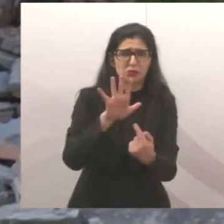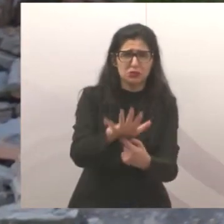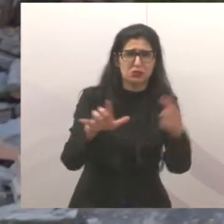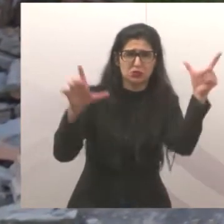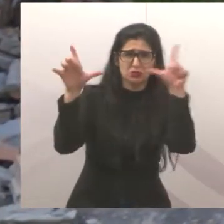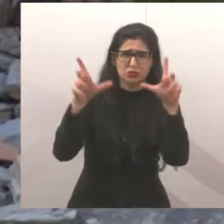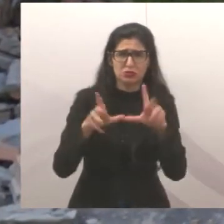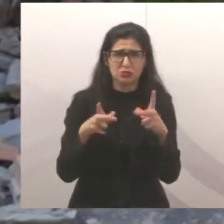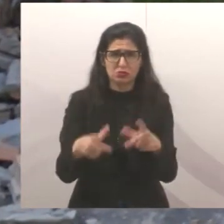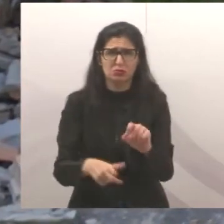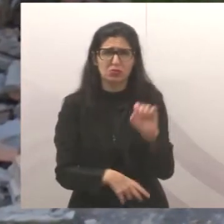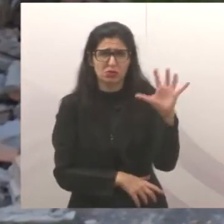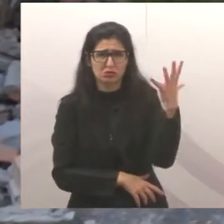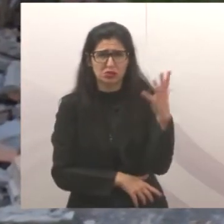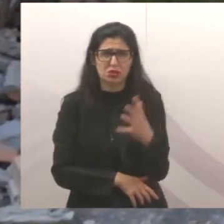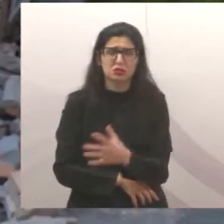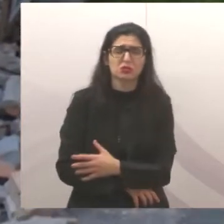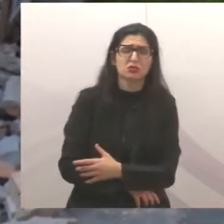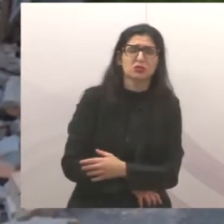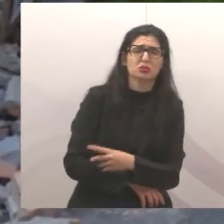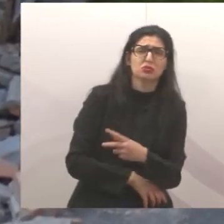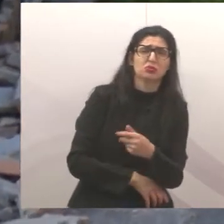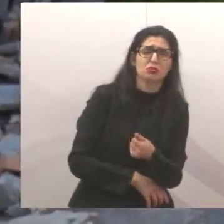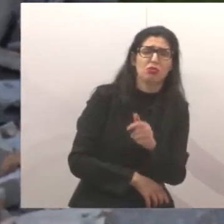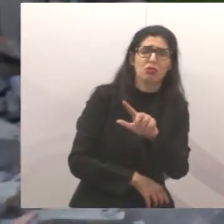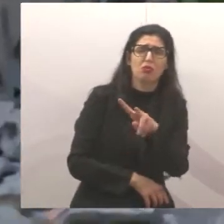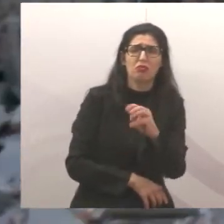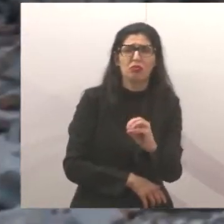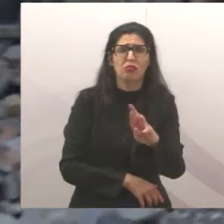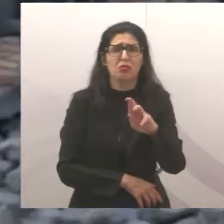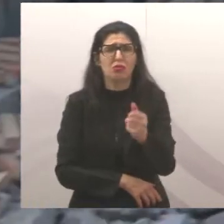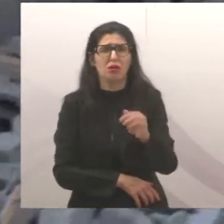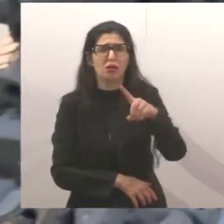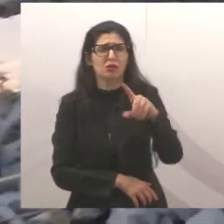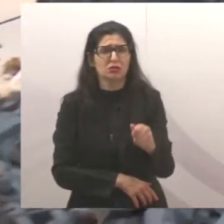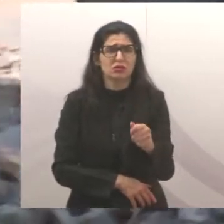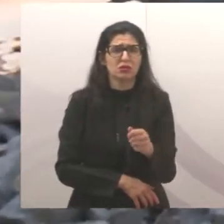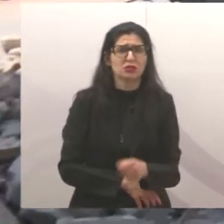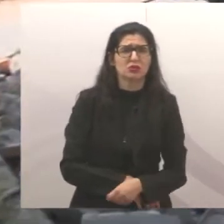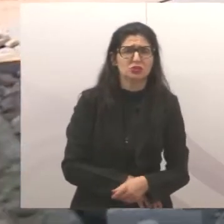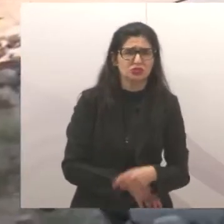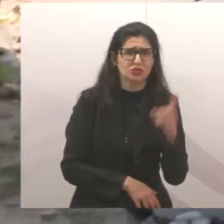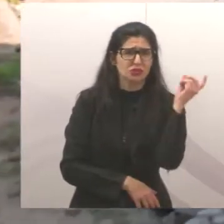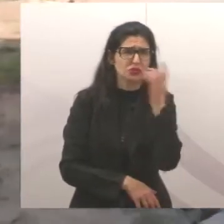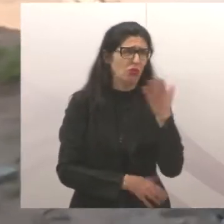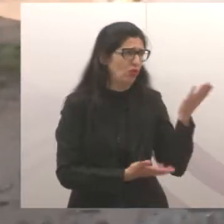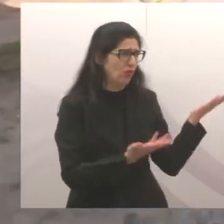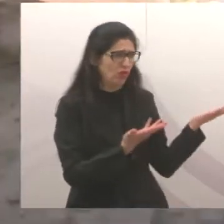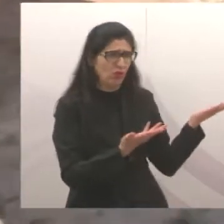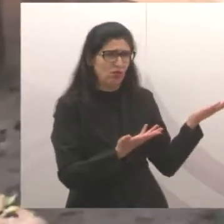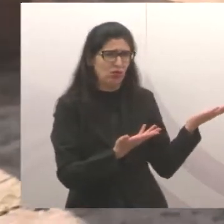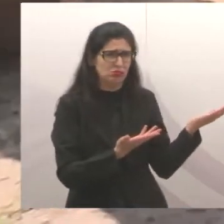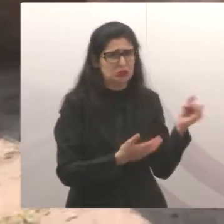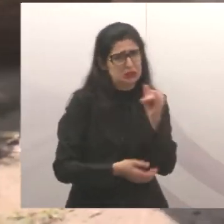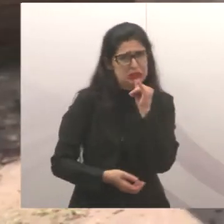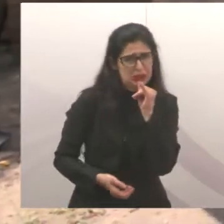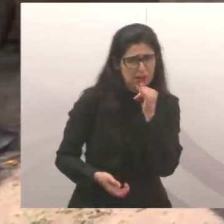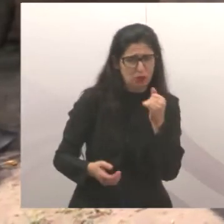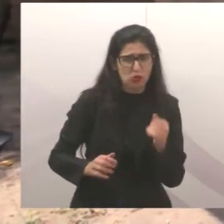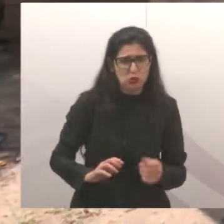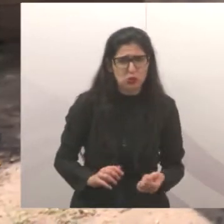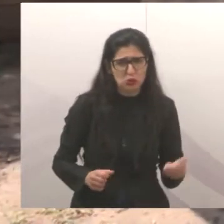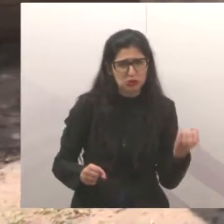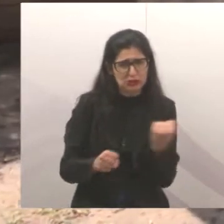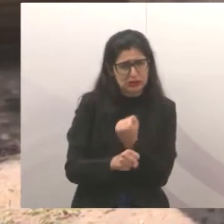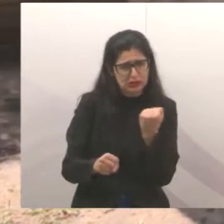o que acontece aqui no Portal Alvorada. A situação é muito precária. O cara se perde, se tivesse a lombada, não tinha